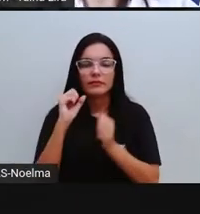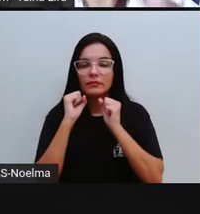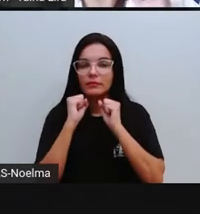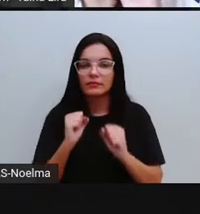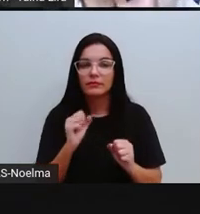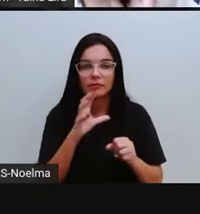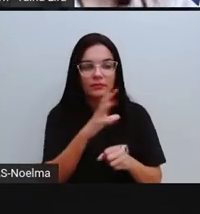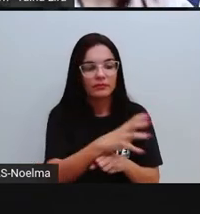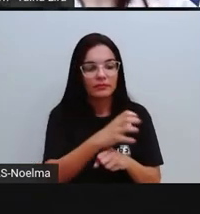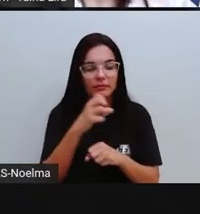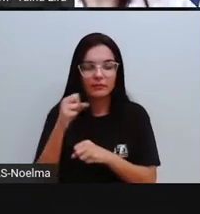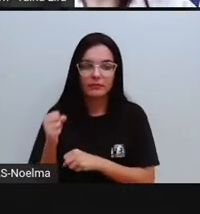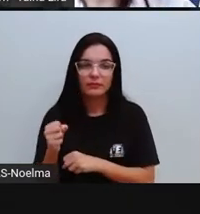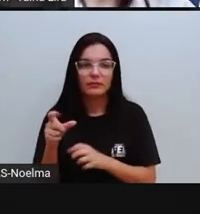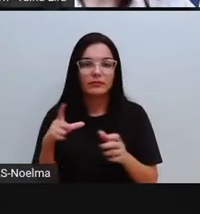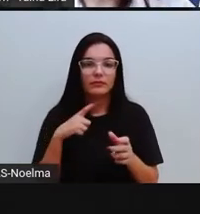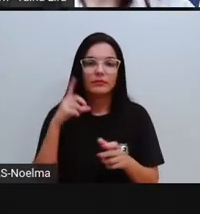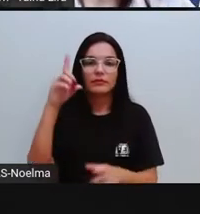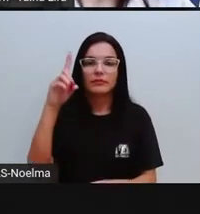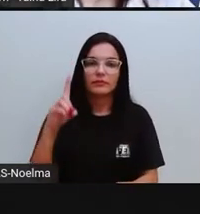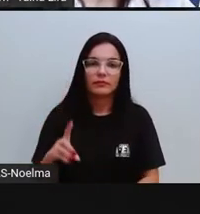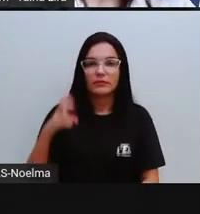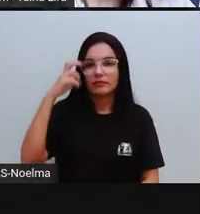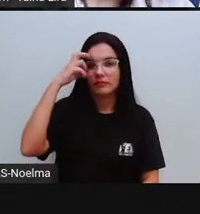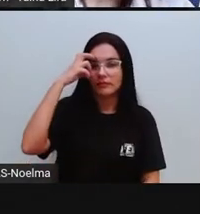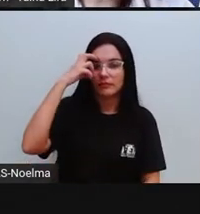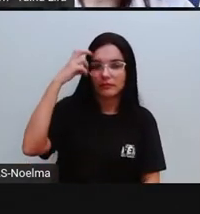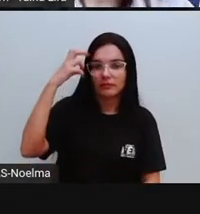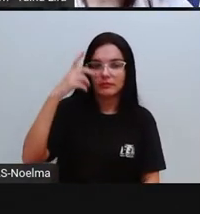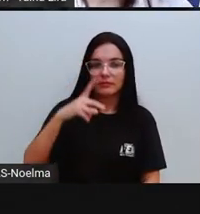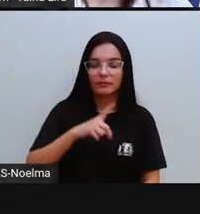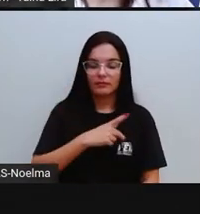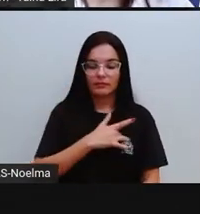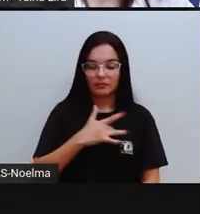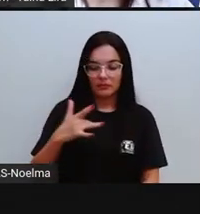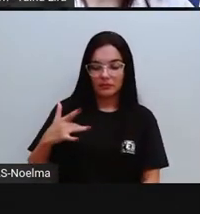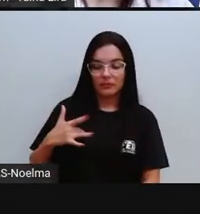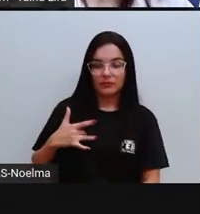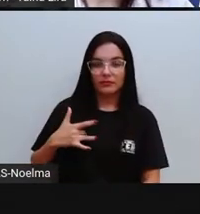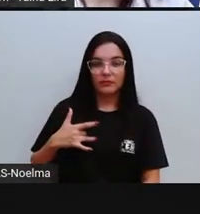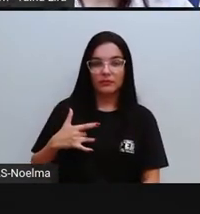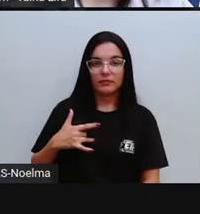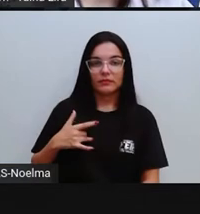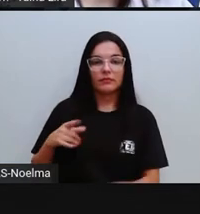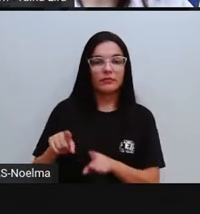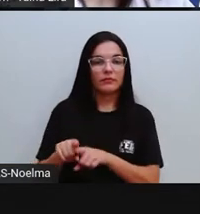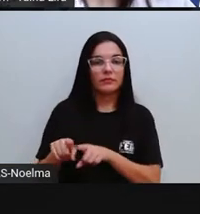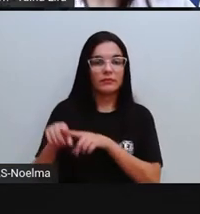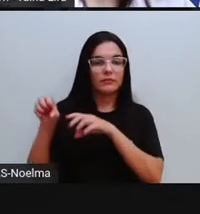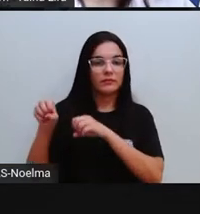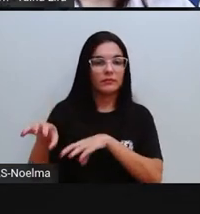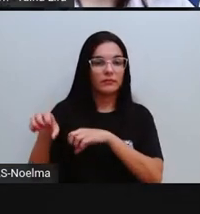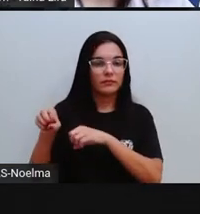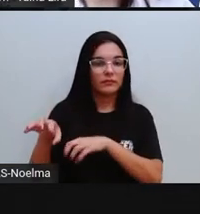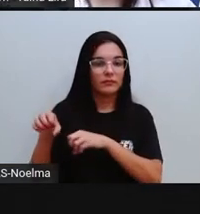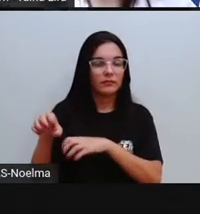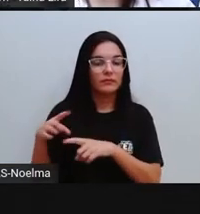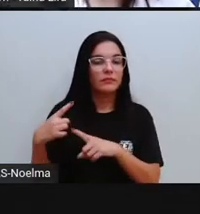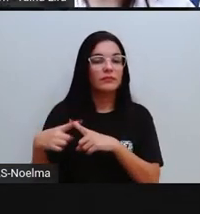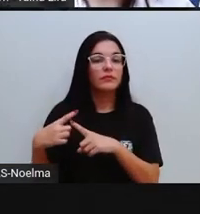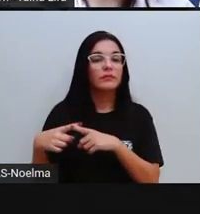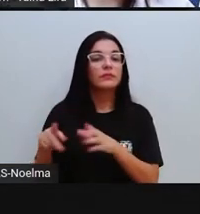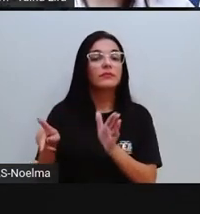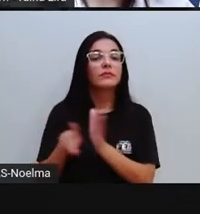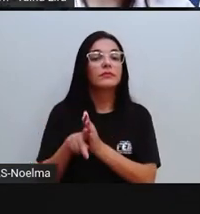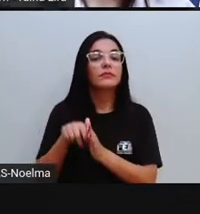certo? Eles têm direito à cultura, eles têm direito à saúde, eles têm direito à educação, até porque eles